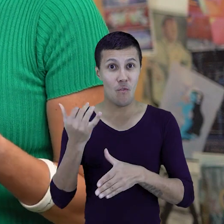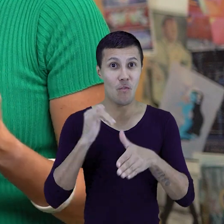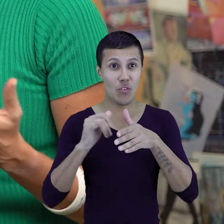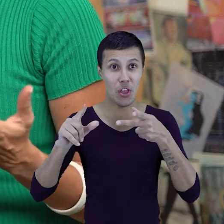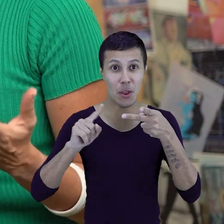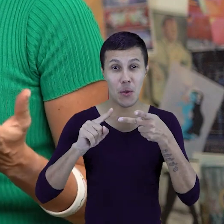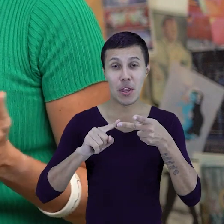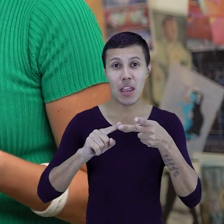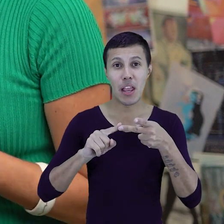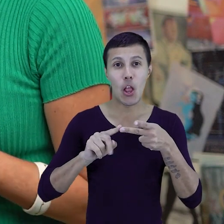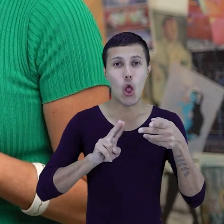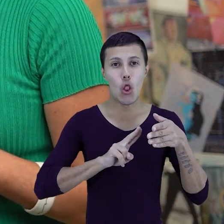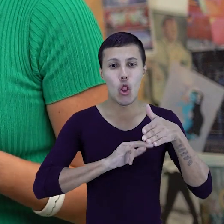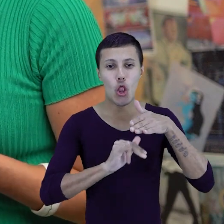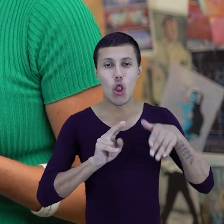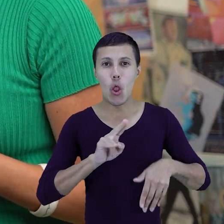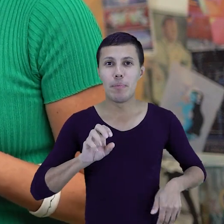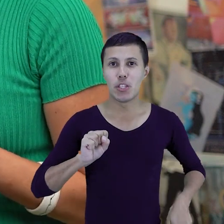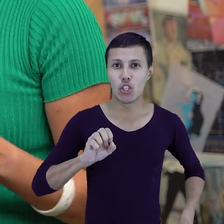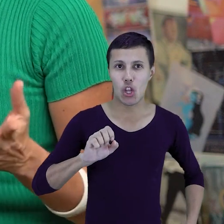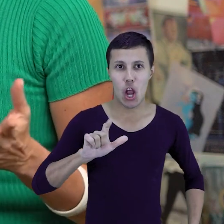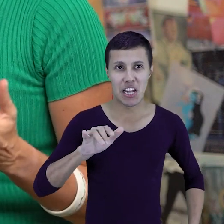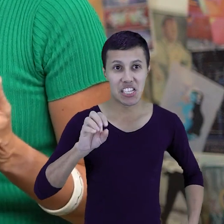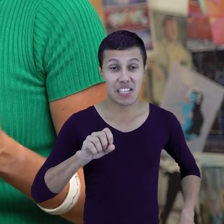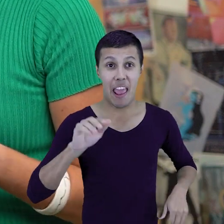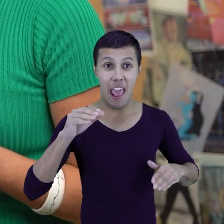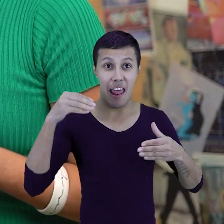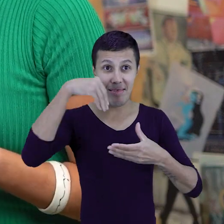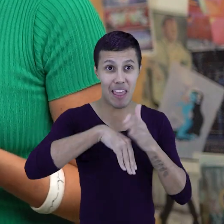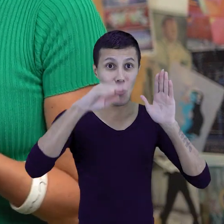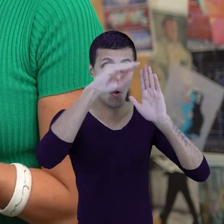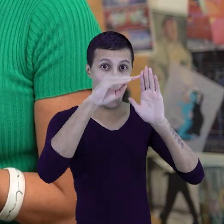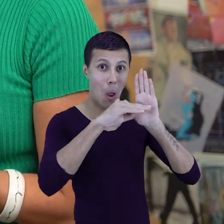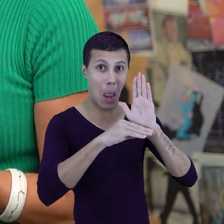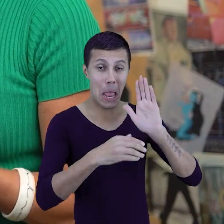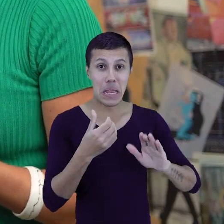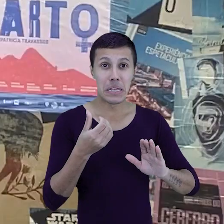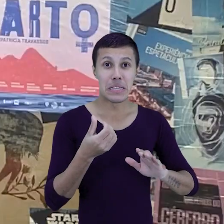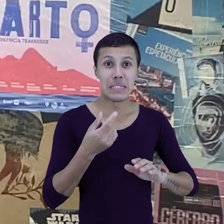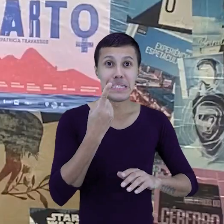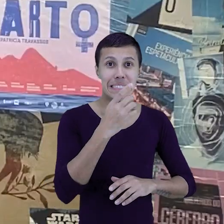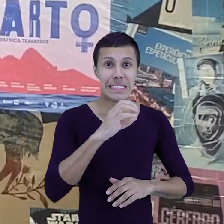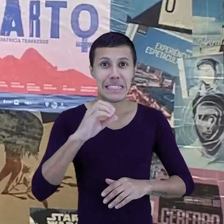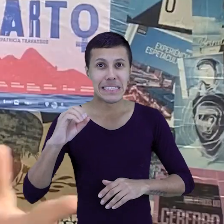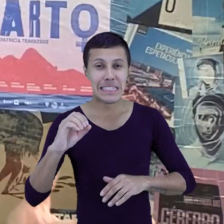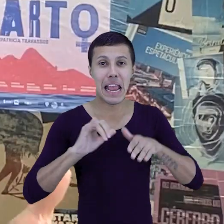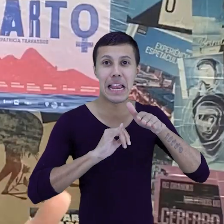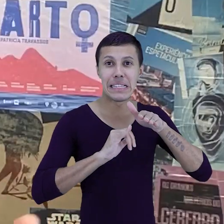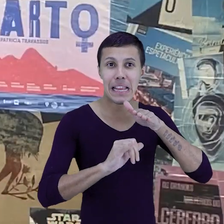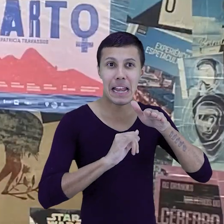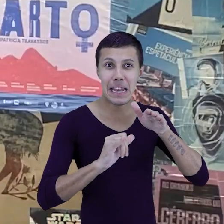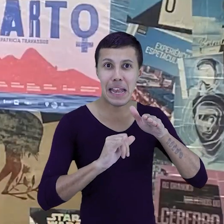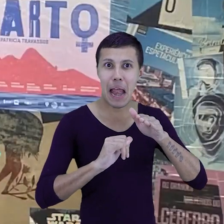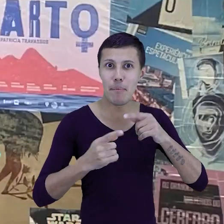que é uma das maiores HR Techs do Brasil, integra o ranking das 100 startups mais promissoras do país e já levantou